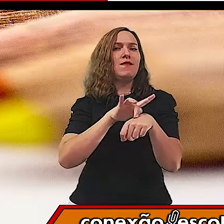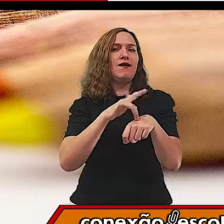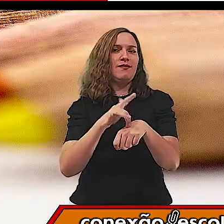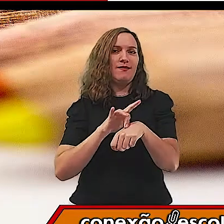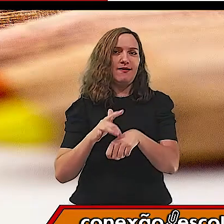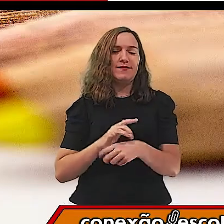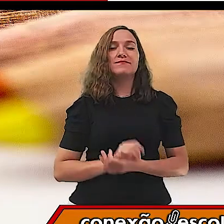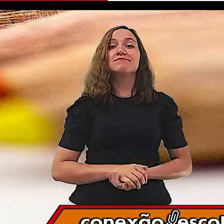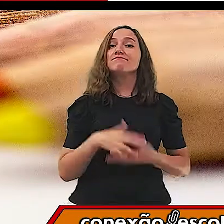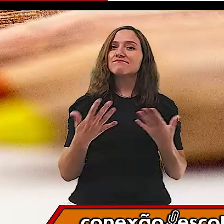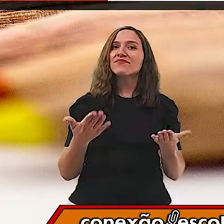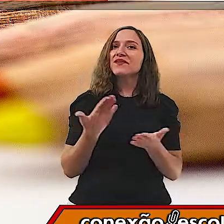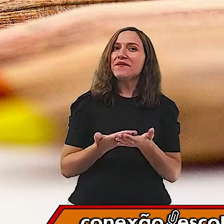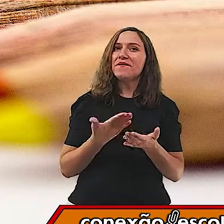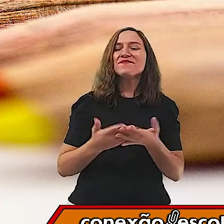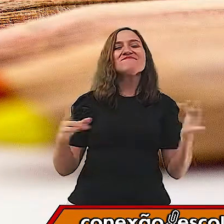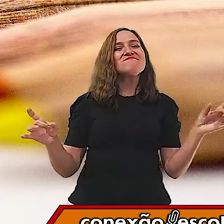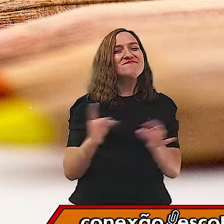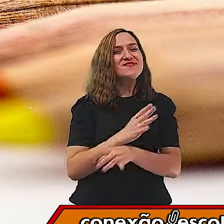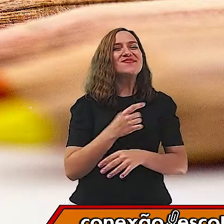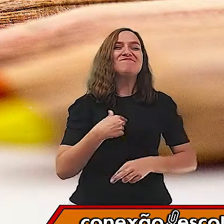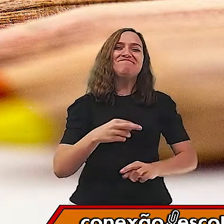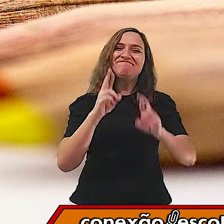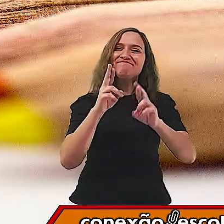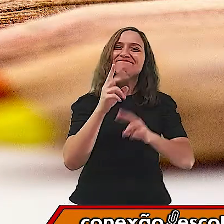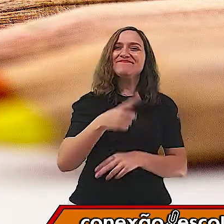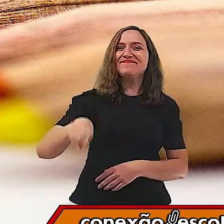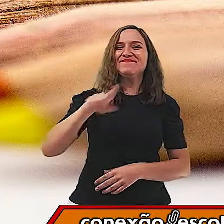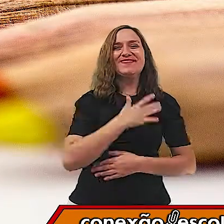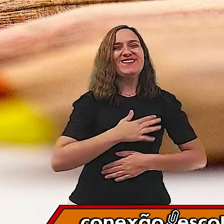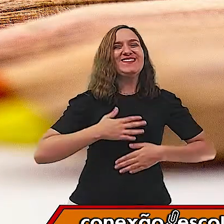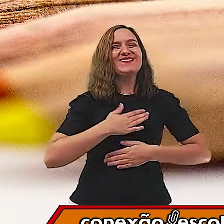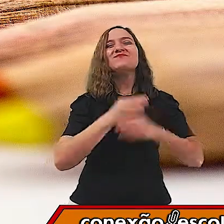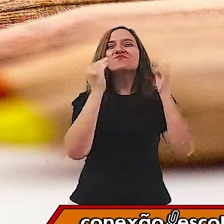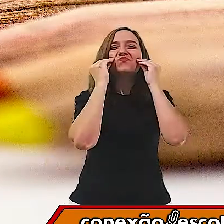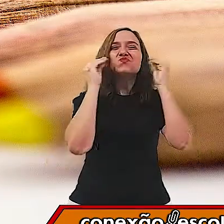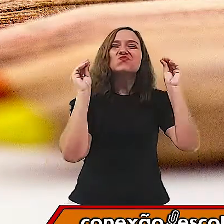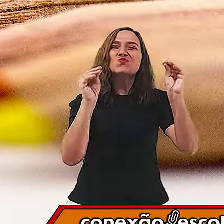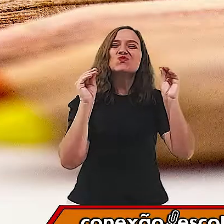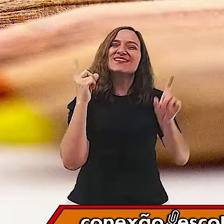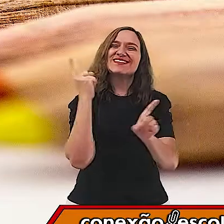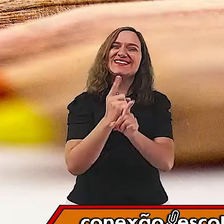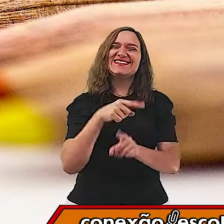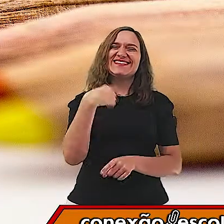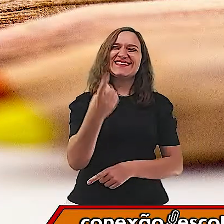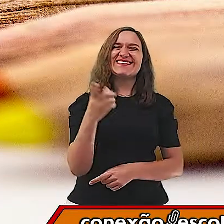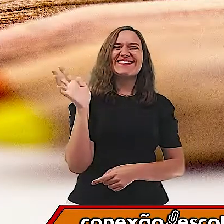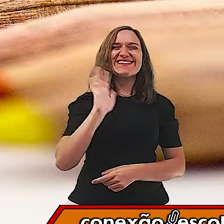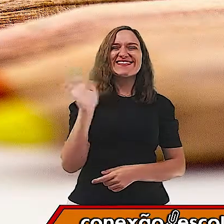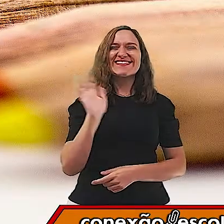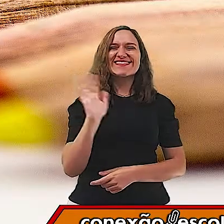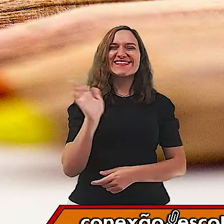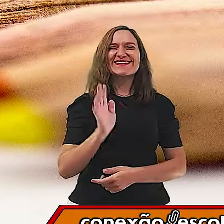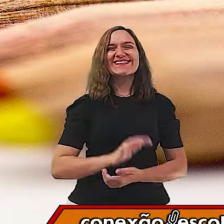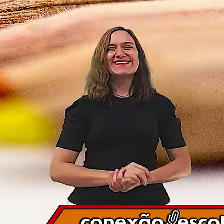foi mais uma aula, espero que tenham gostado. Um beijo e até a próxima. Tchau, tchau!